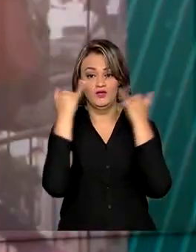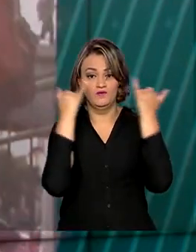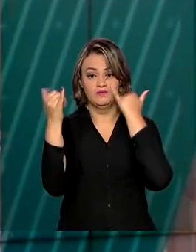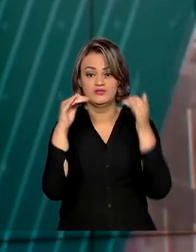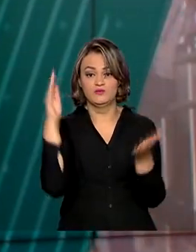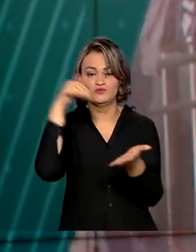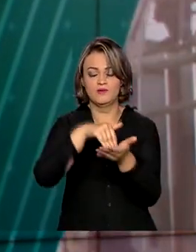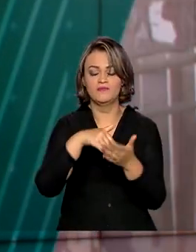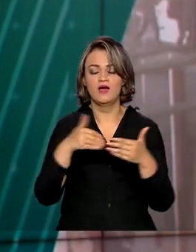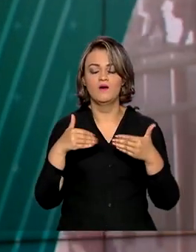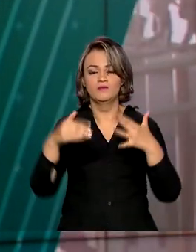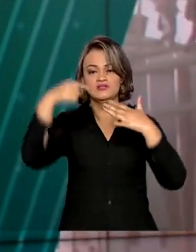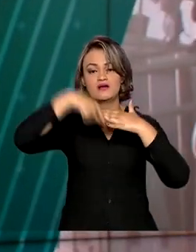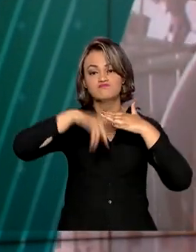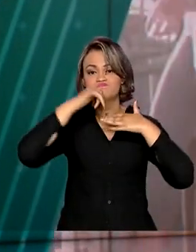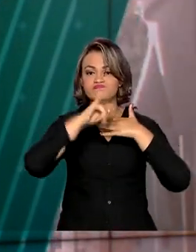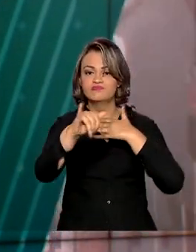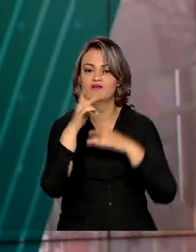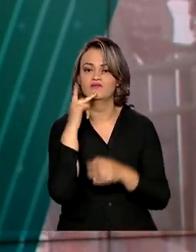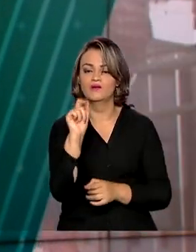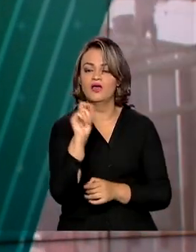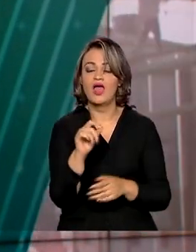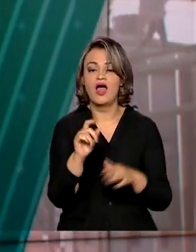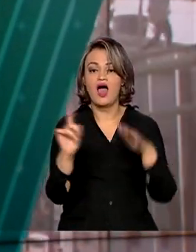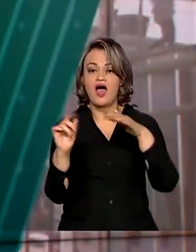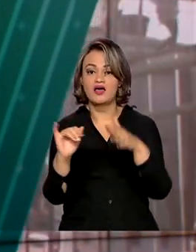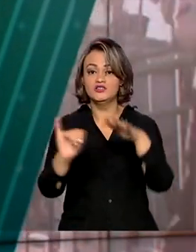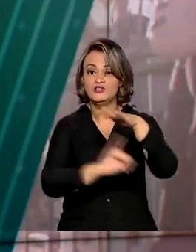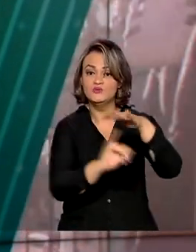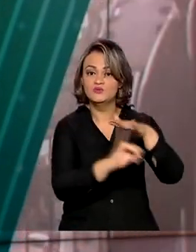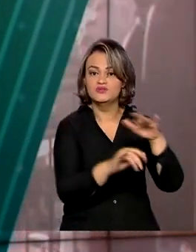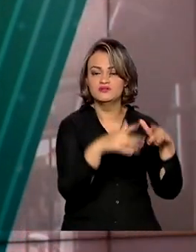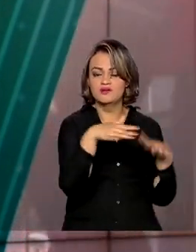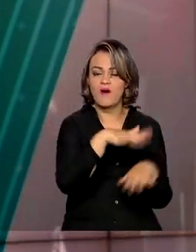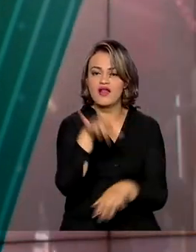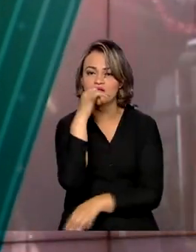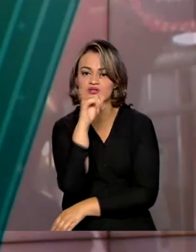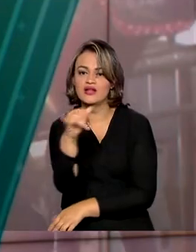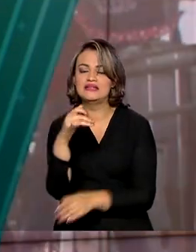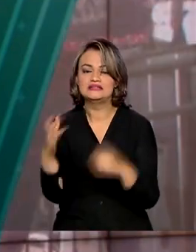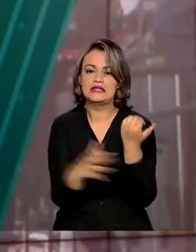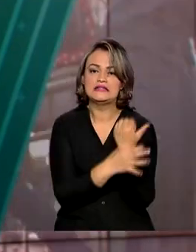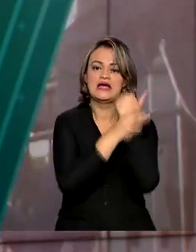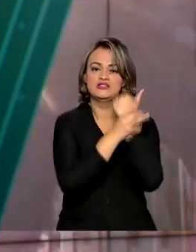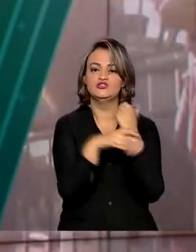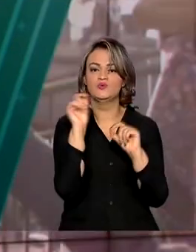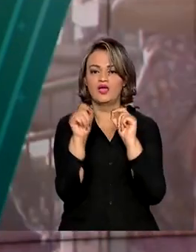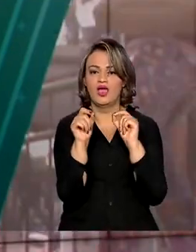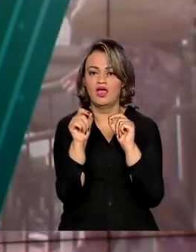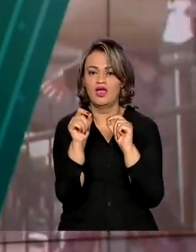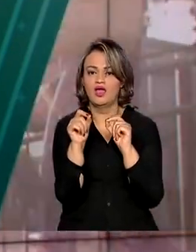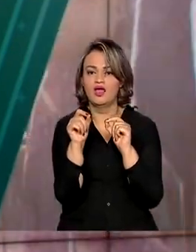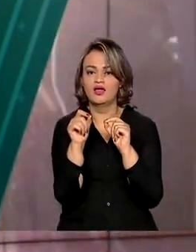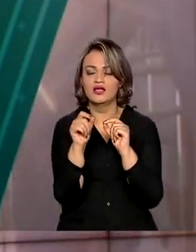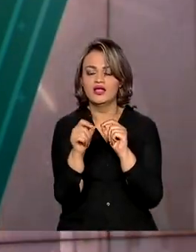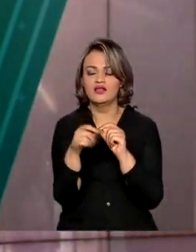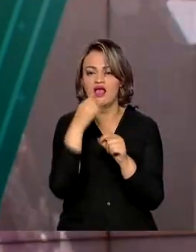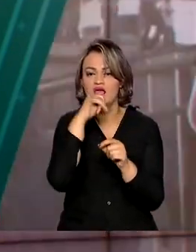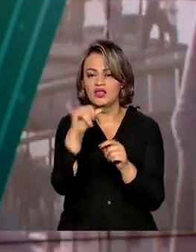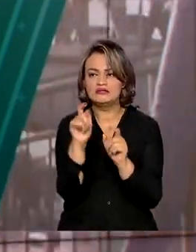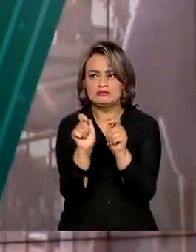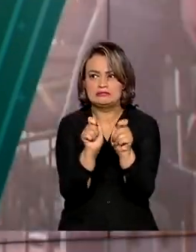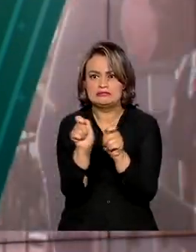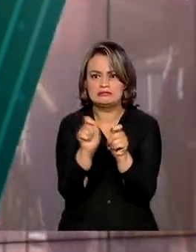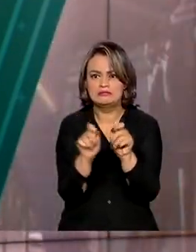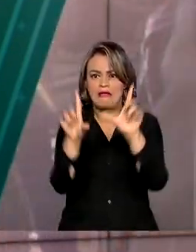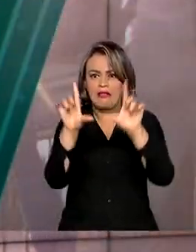O Ministério de Minas e Energia informou que as instituições do setor elétrico têm trabalhado para garantir que não haja risco de racionamento de energia